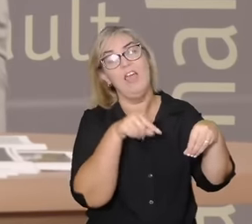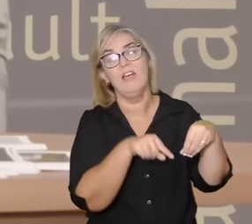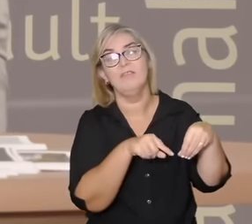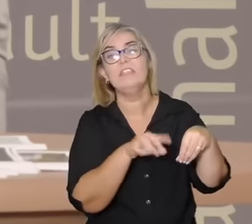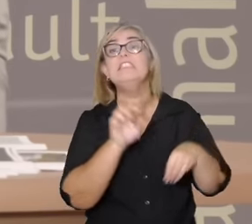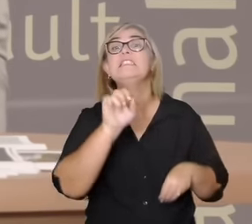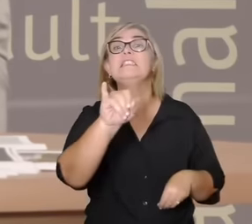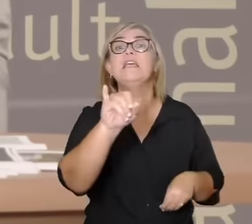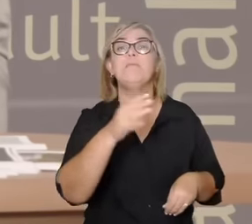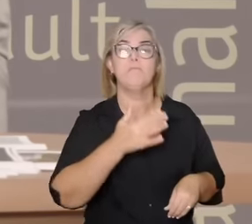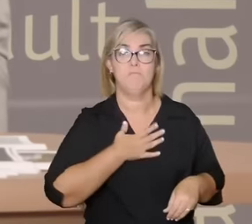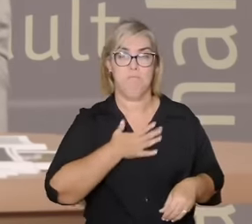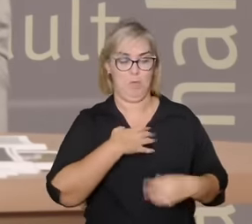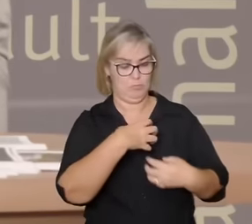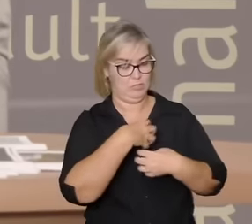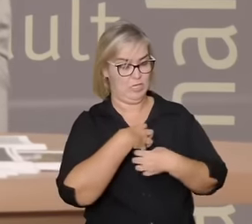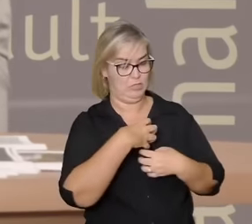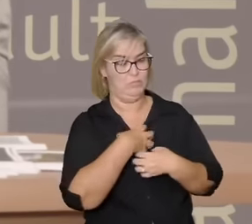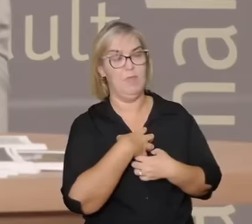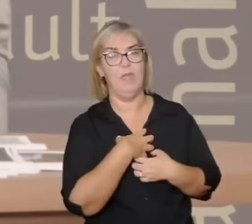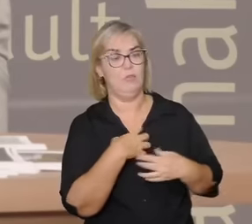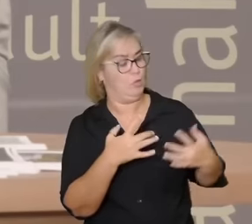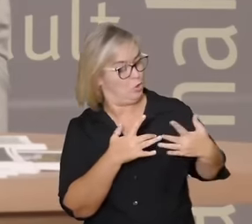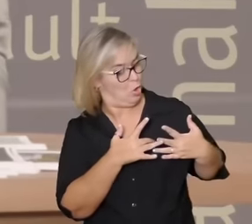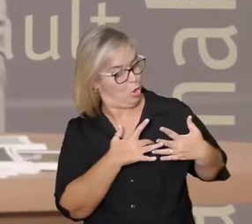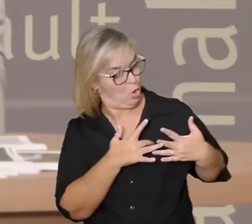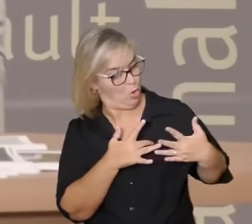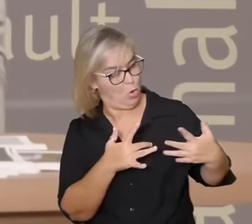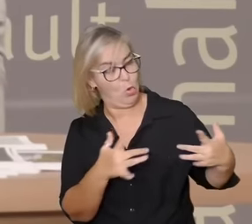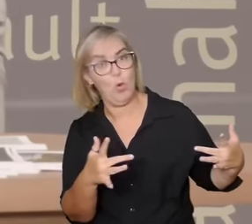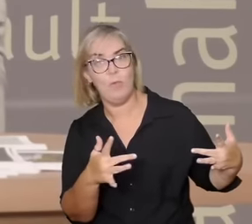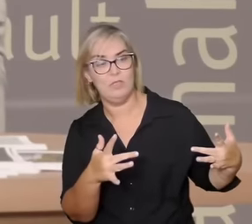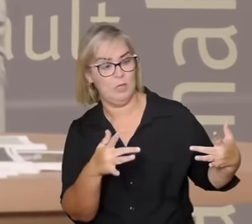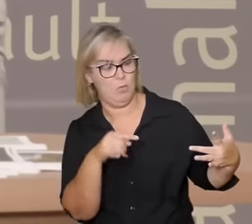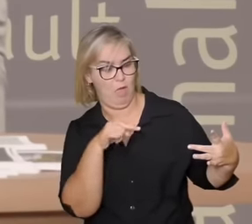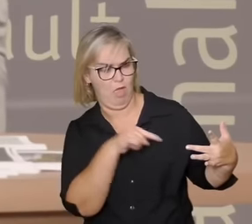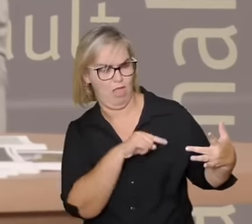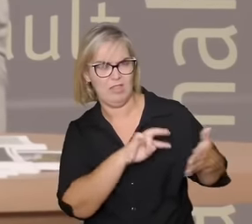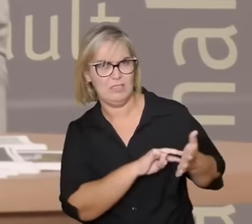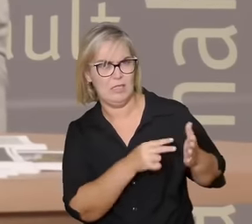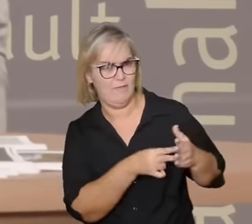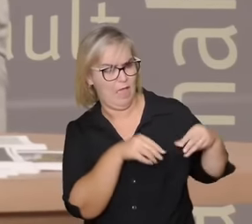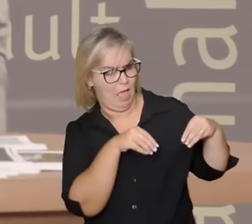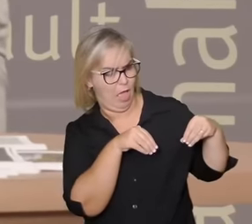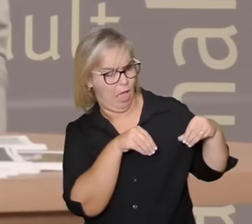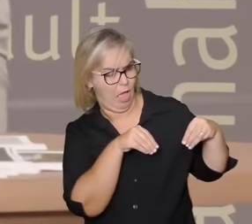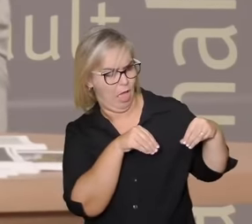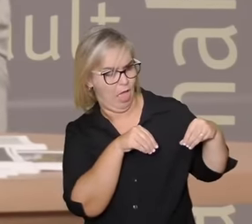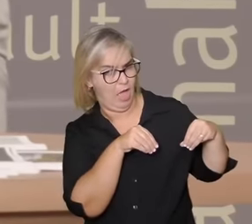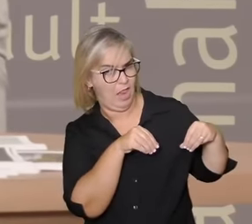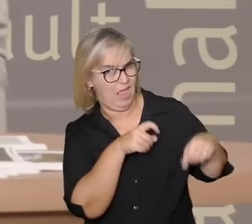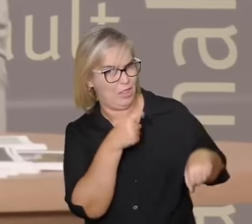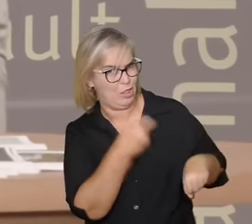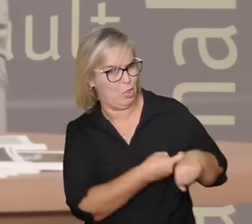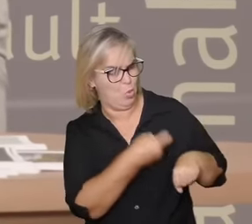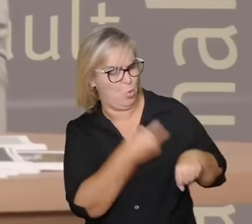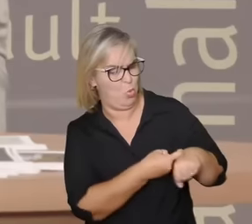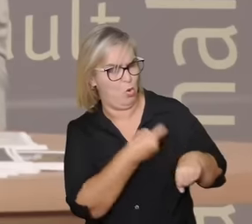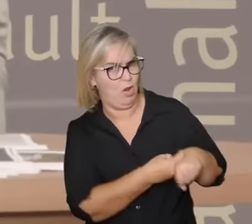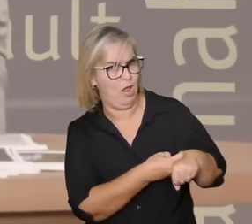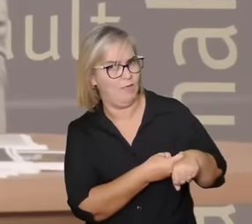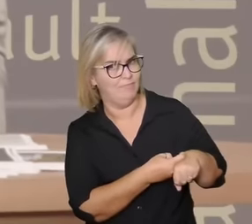compaixão ele é uma terra calcária é difícil que floresça algo naquele lugar